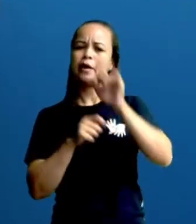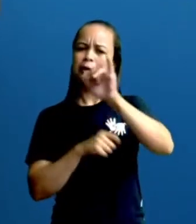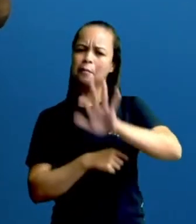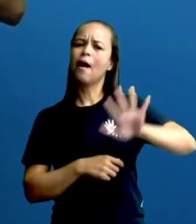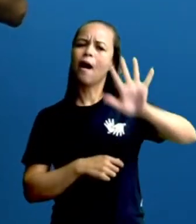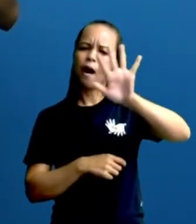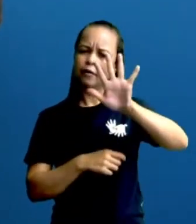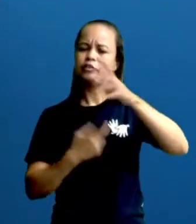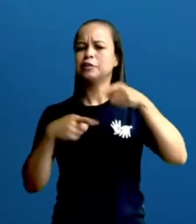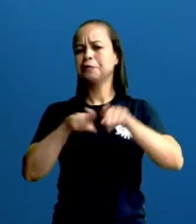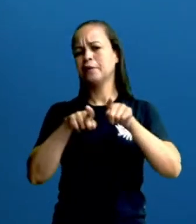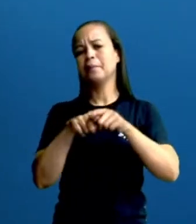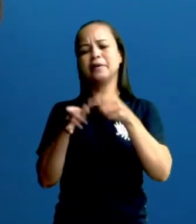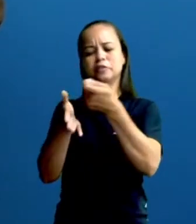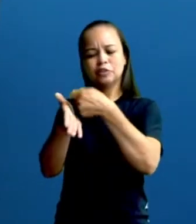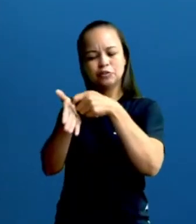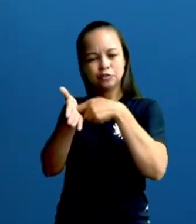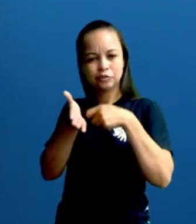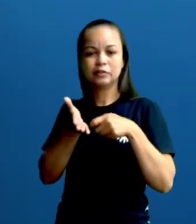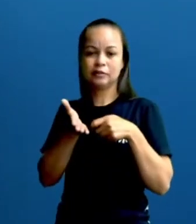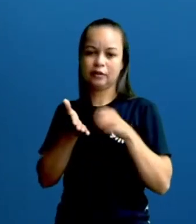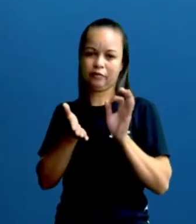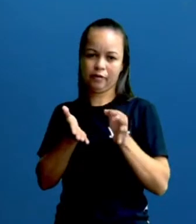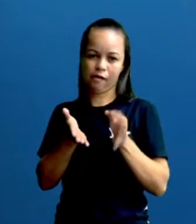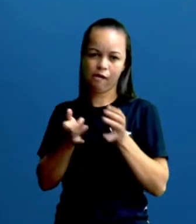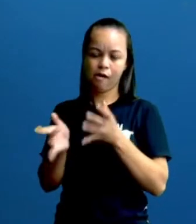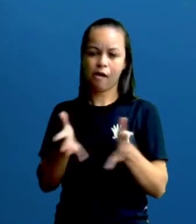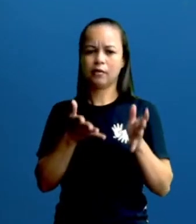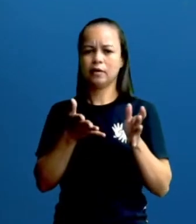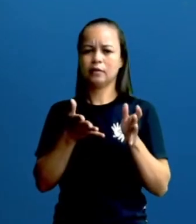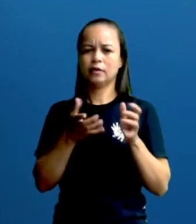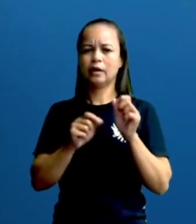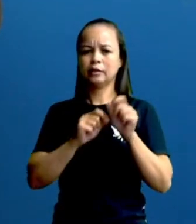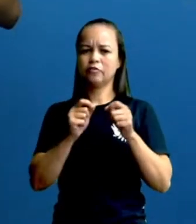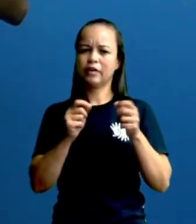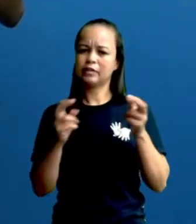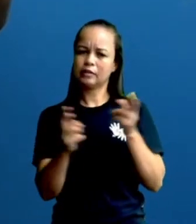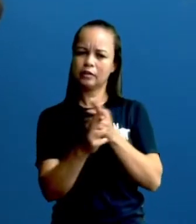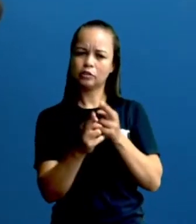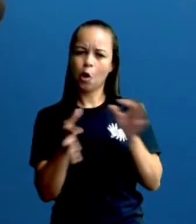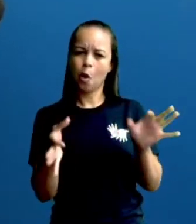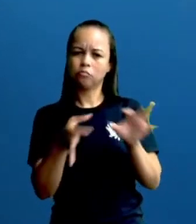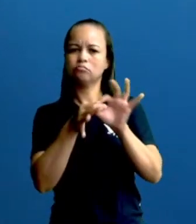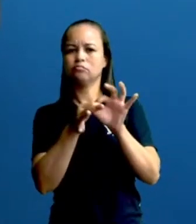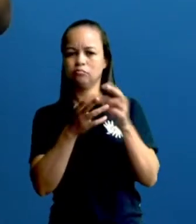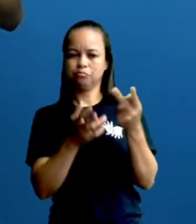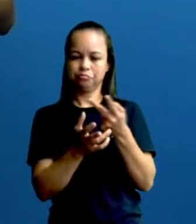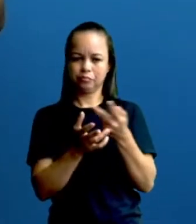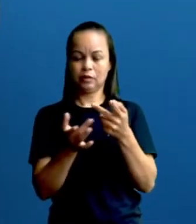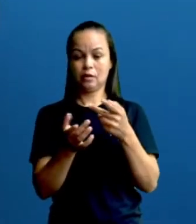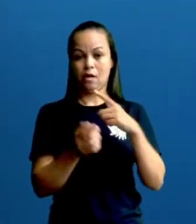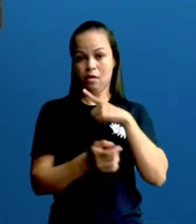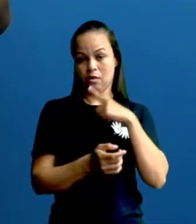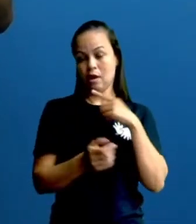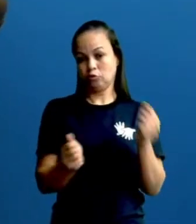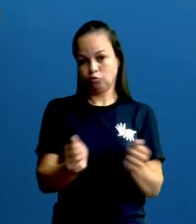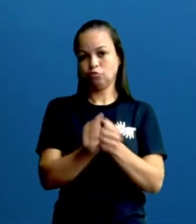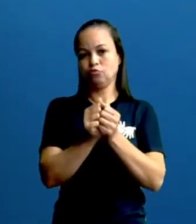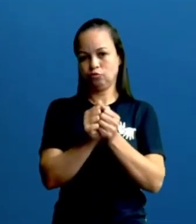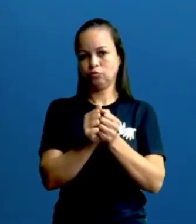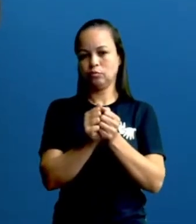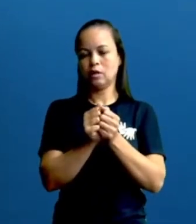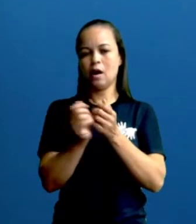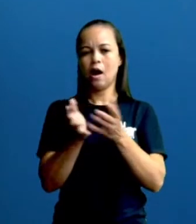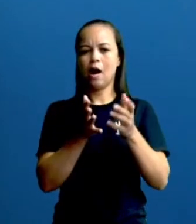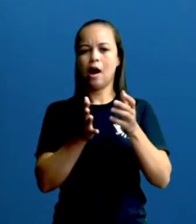de algo escrito, a gente sempre faz essa associação, certo? Quando a gente tem essas duas coisas juntas, essas